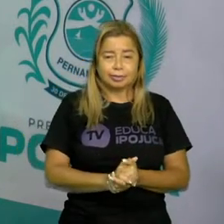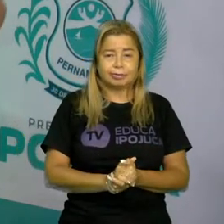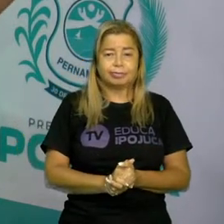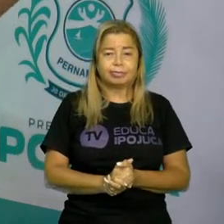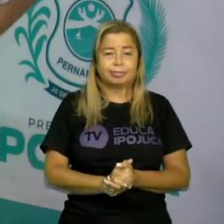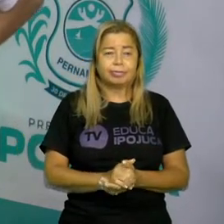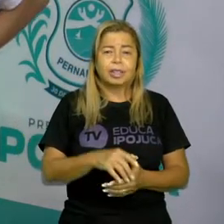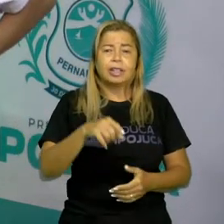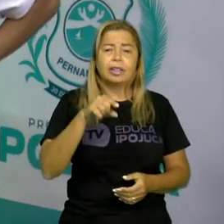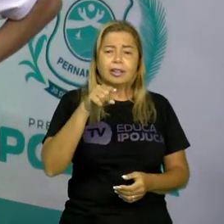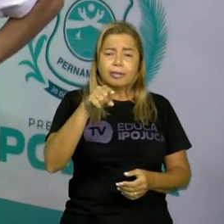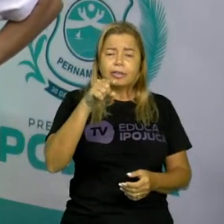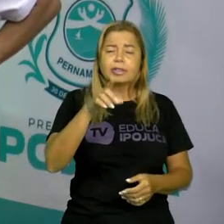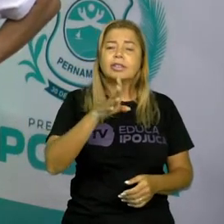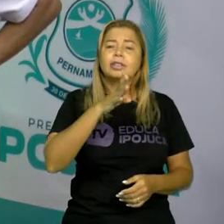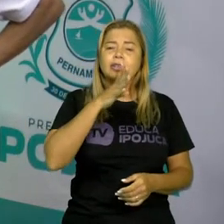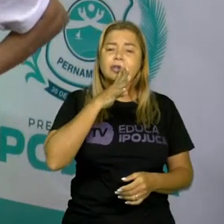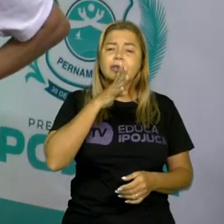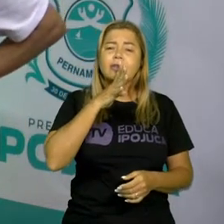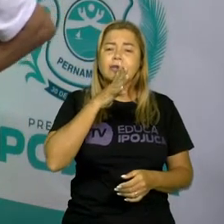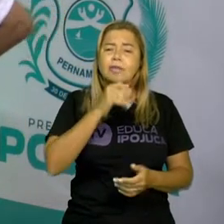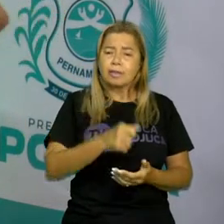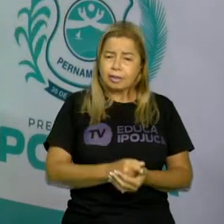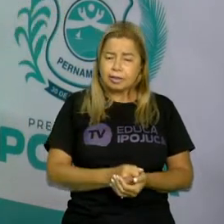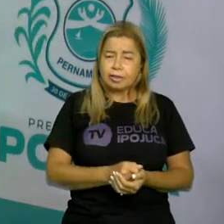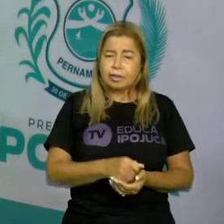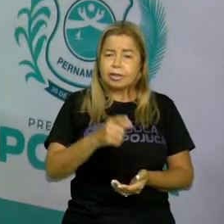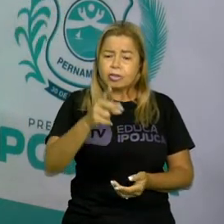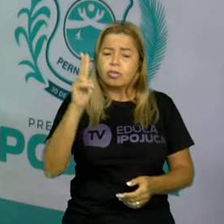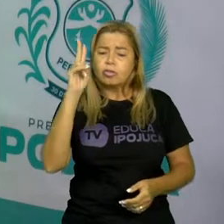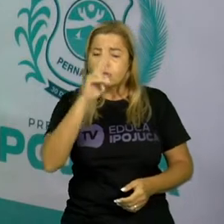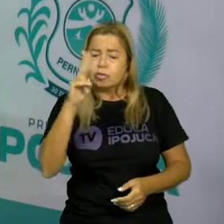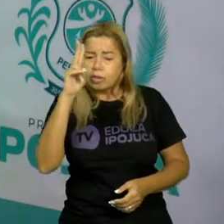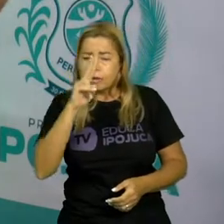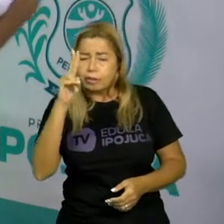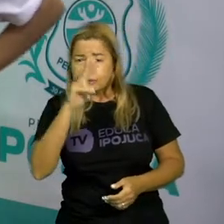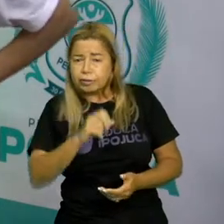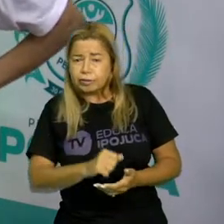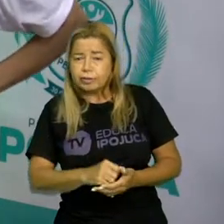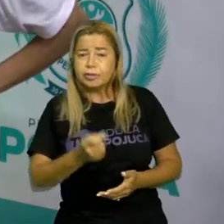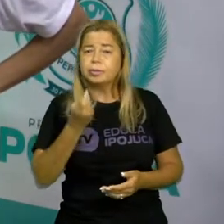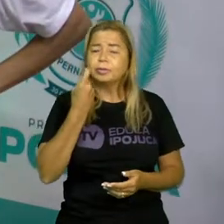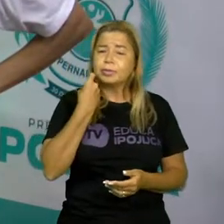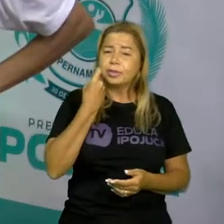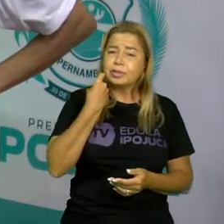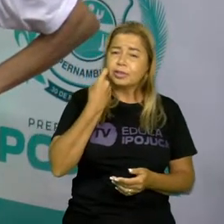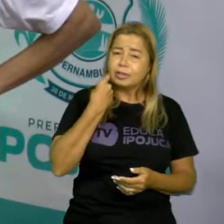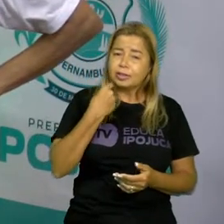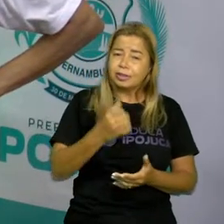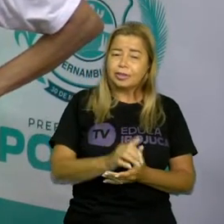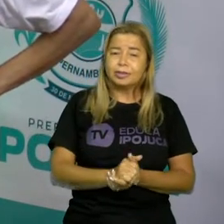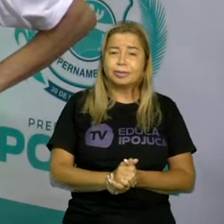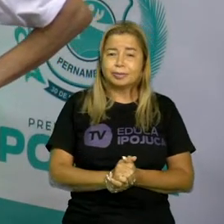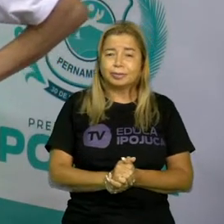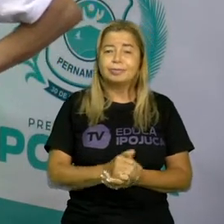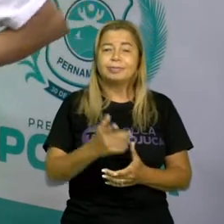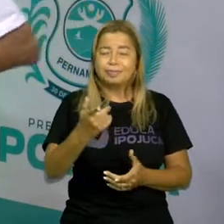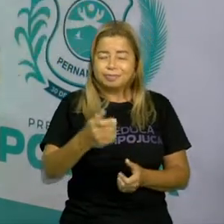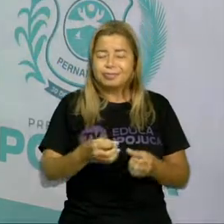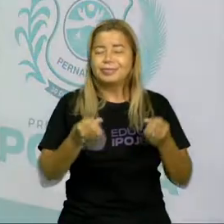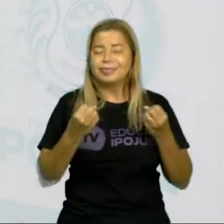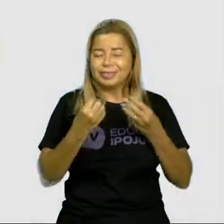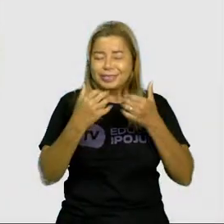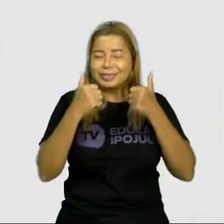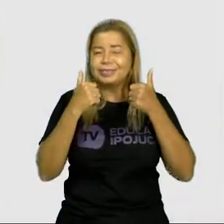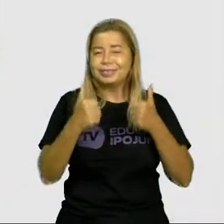já conhece, já viu de perto. Esse tipo de peixinho, está muito bem,